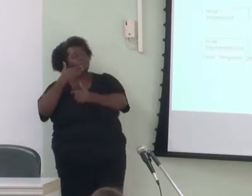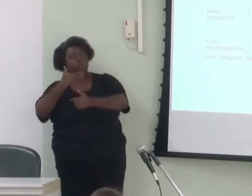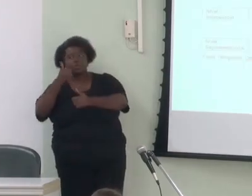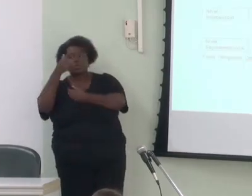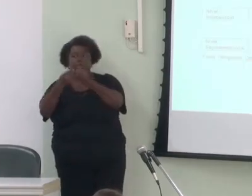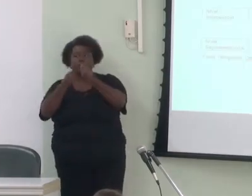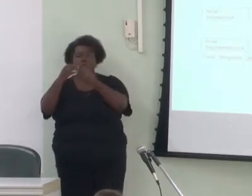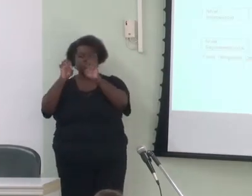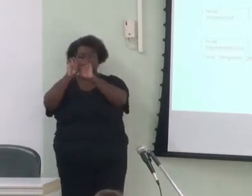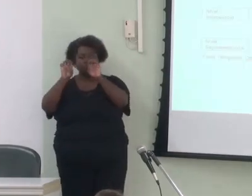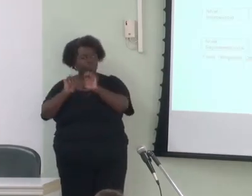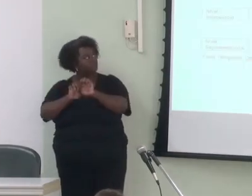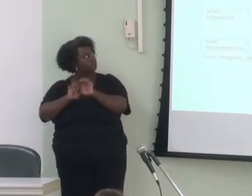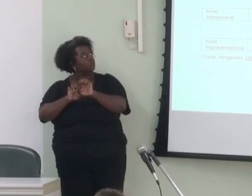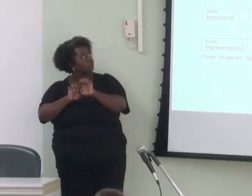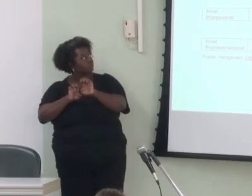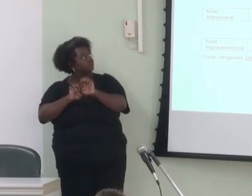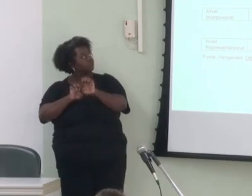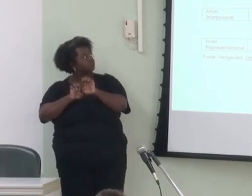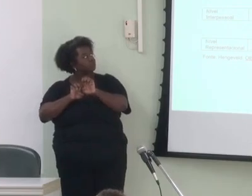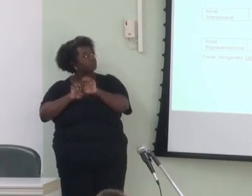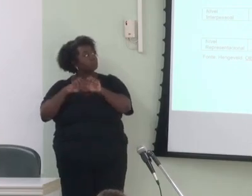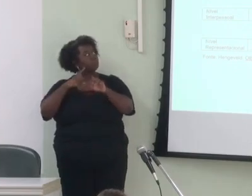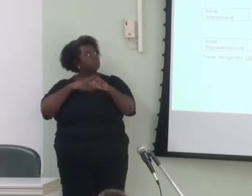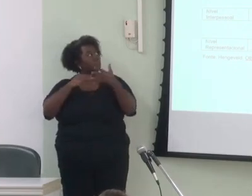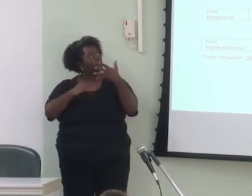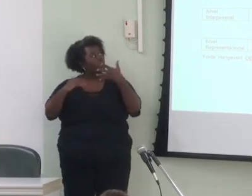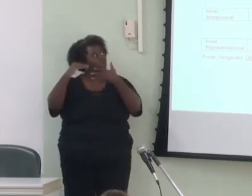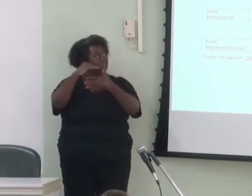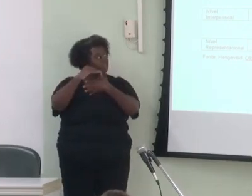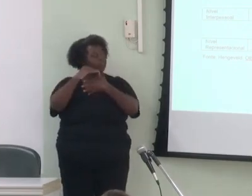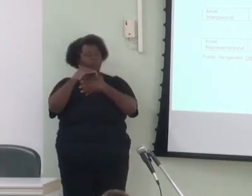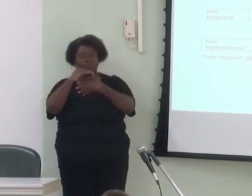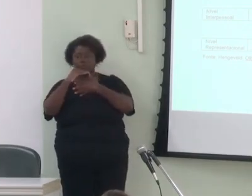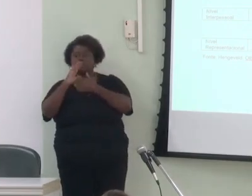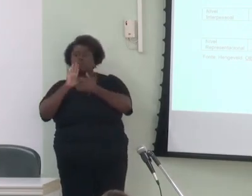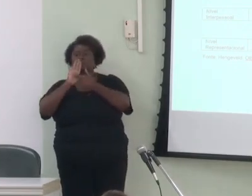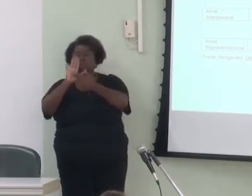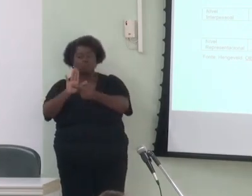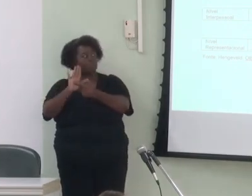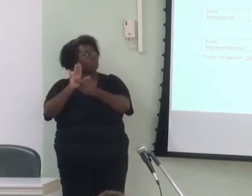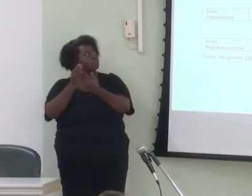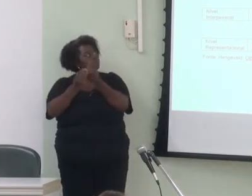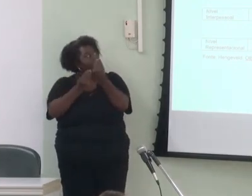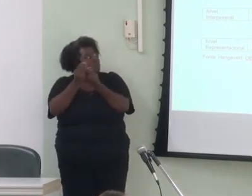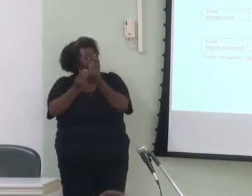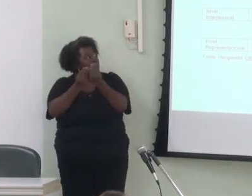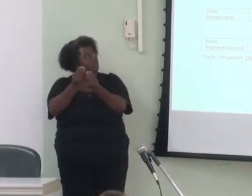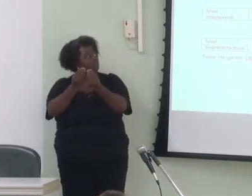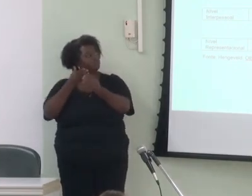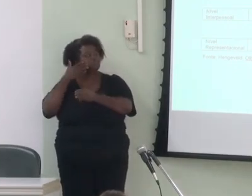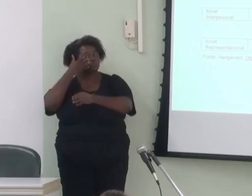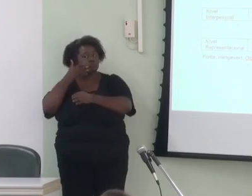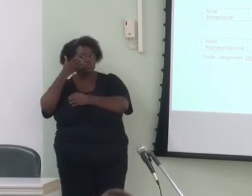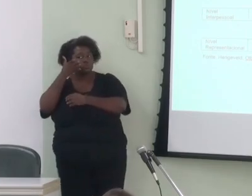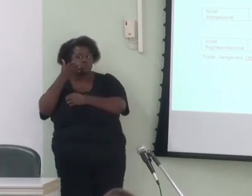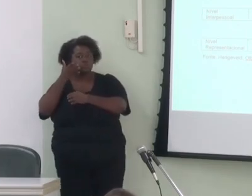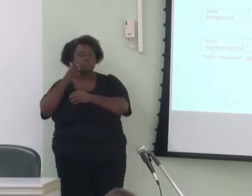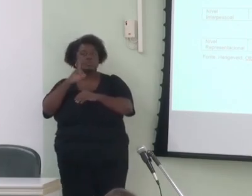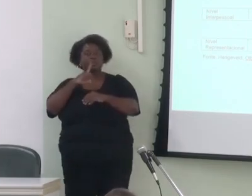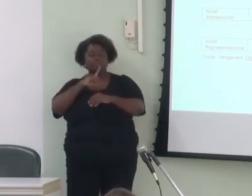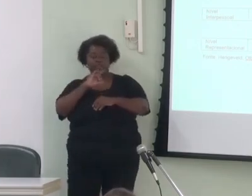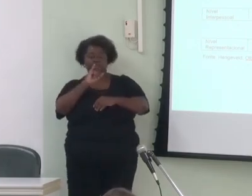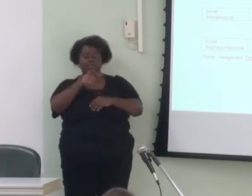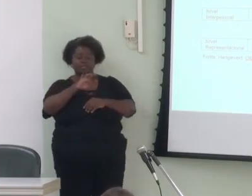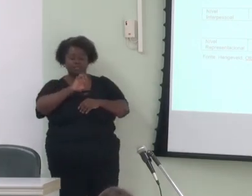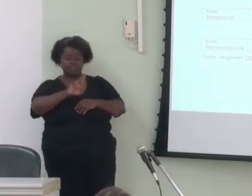Dentro e entre os níveis e camadas, os símbolos indicam o domínio do escopo. Assim, o nível interpessoal tem escopo